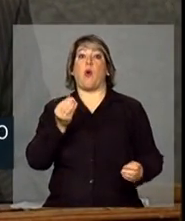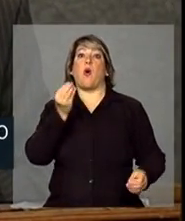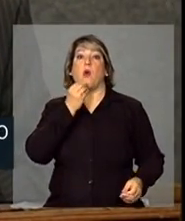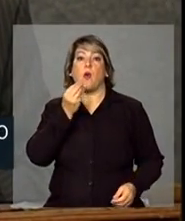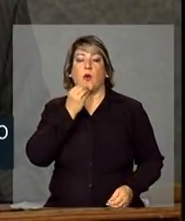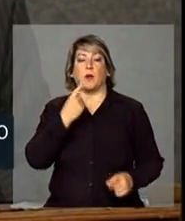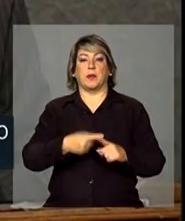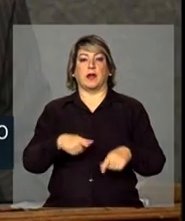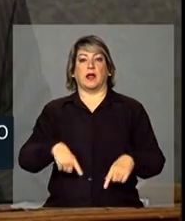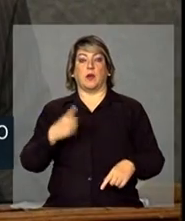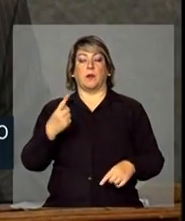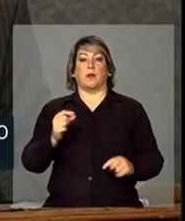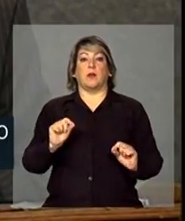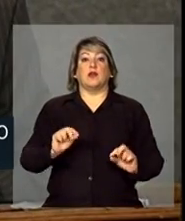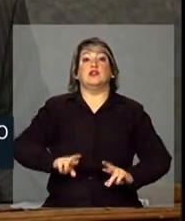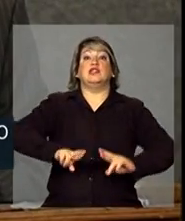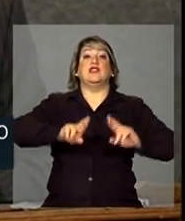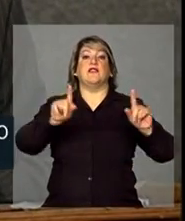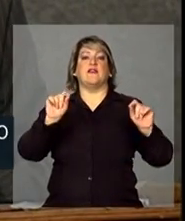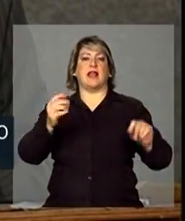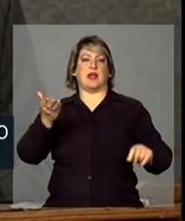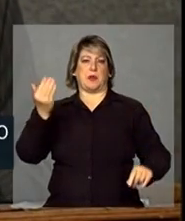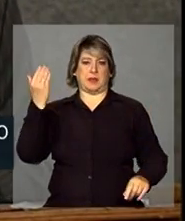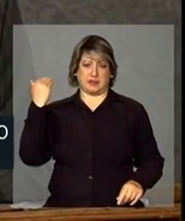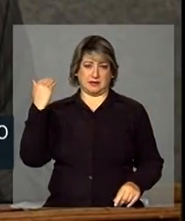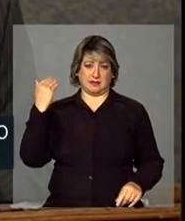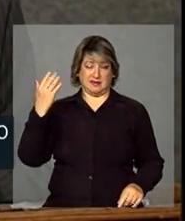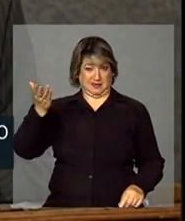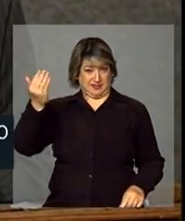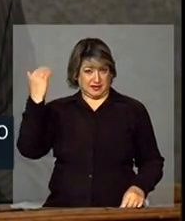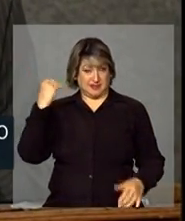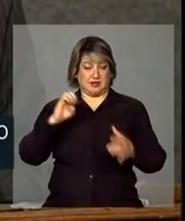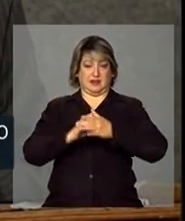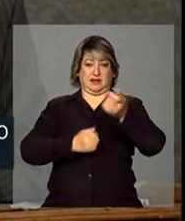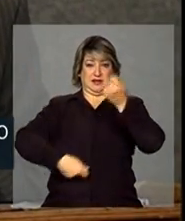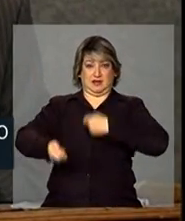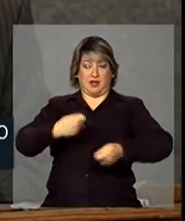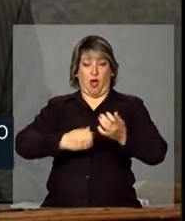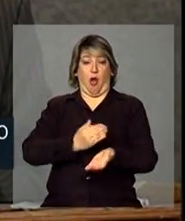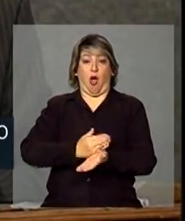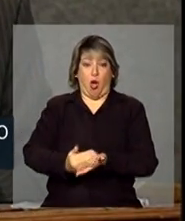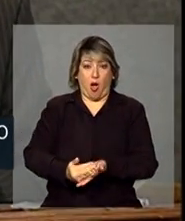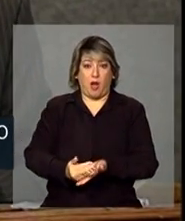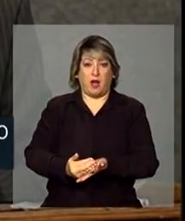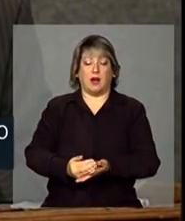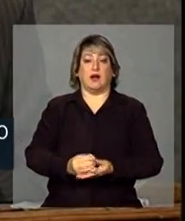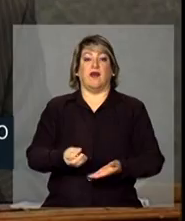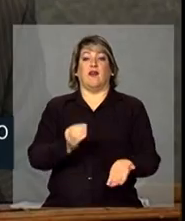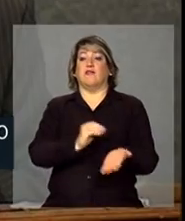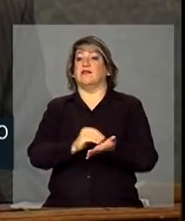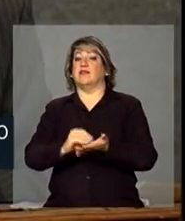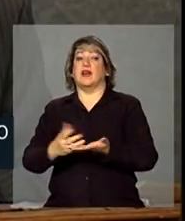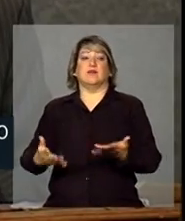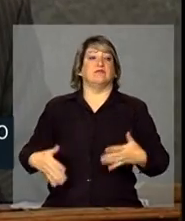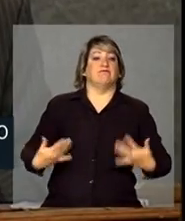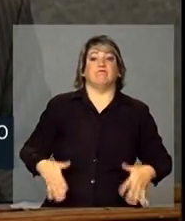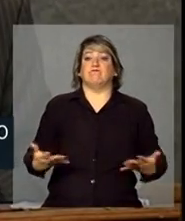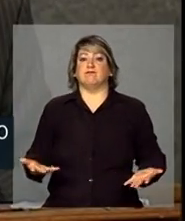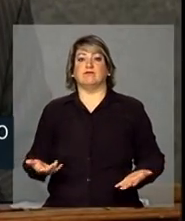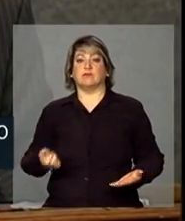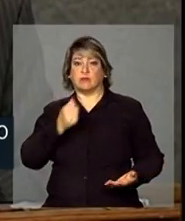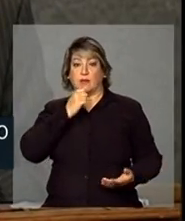que é uma situação diferente do passado, onde muitos empreendedores começavam seus negócios por falta de alternativas.